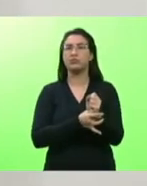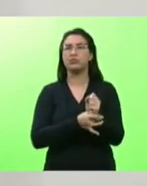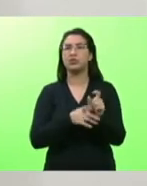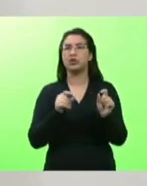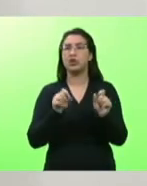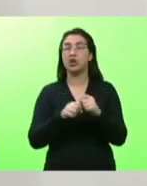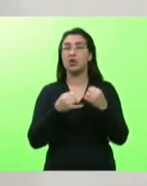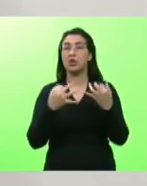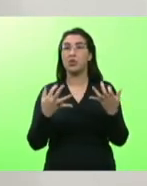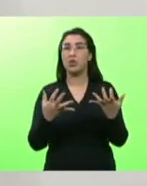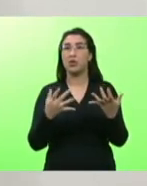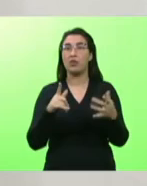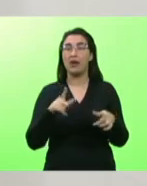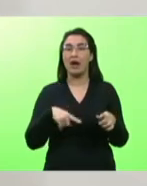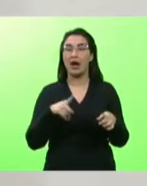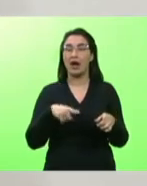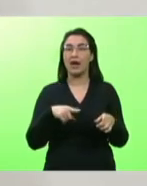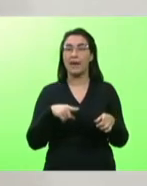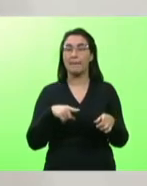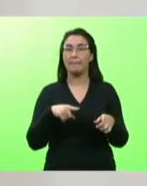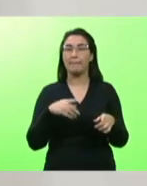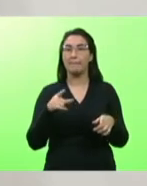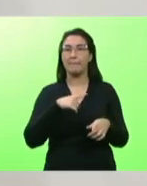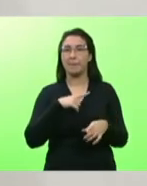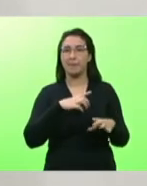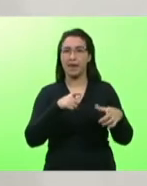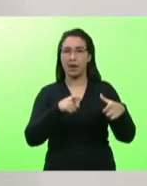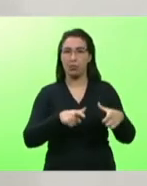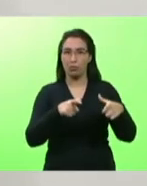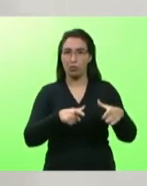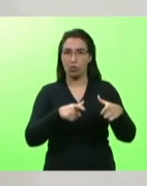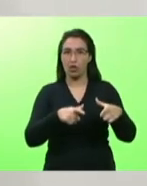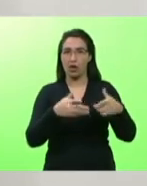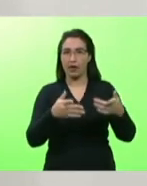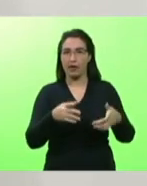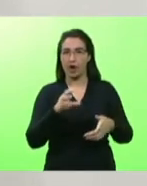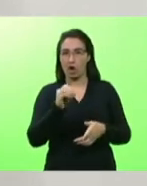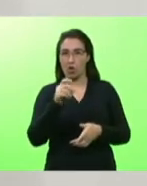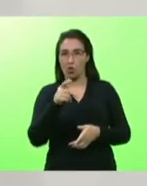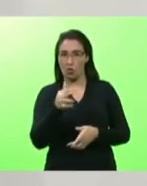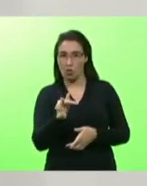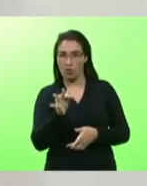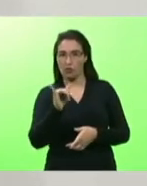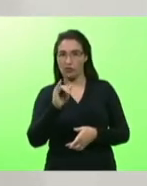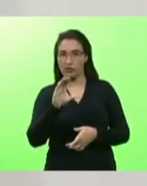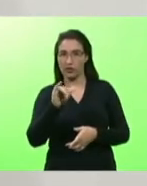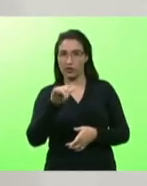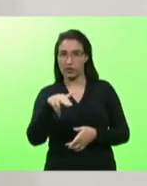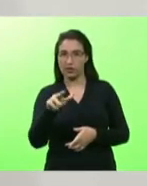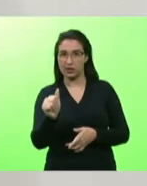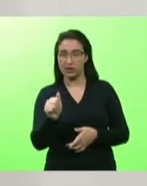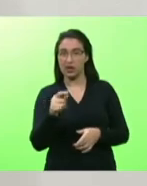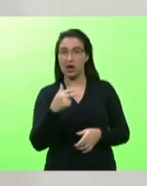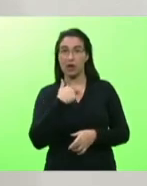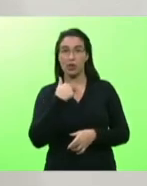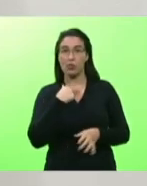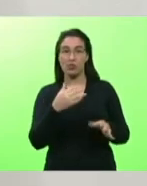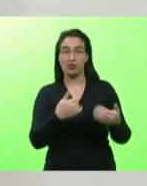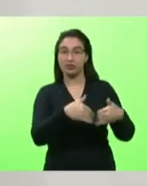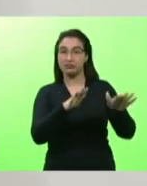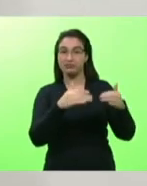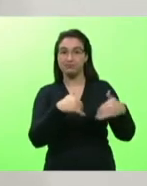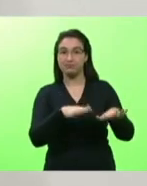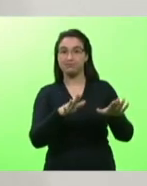mecânico tem a sua oficina mas ele alugou a oficina então ele não pode deixar patrimônio de outrem